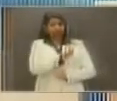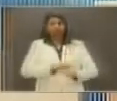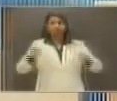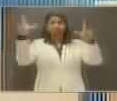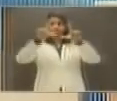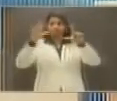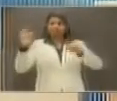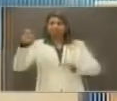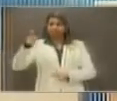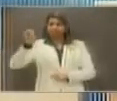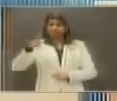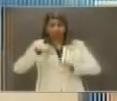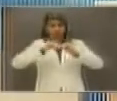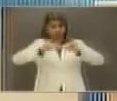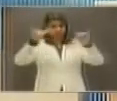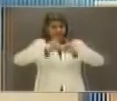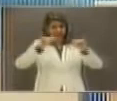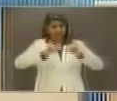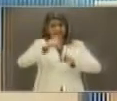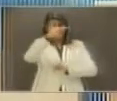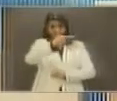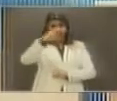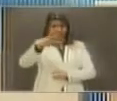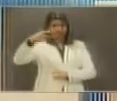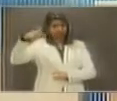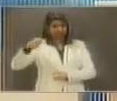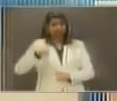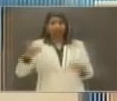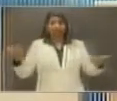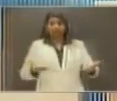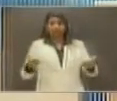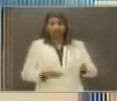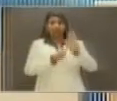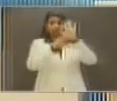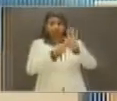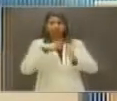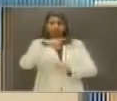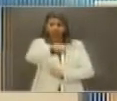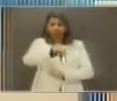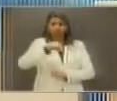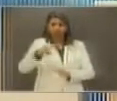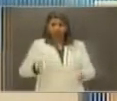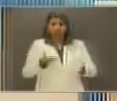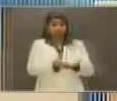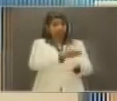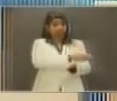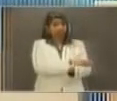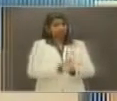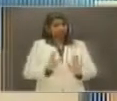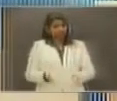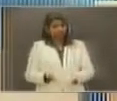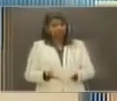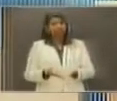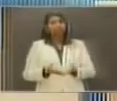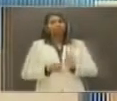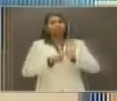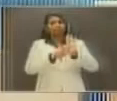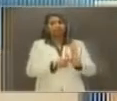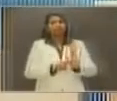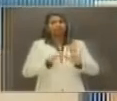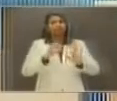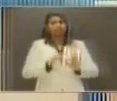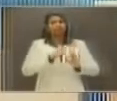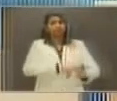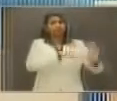portal de notícias Tamaú 247. E agora, conforme definido em sorteio, no início do segundo bloco, o candidato